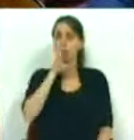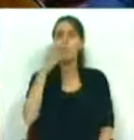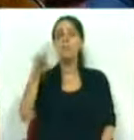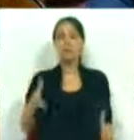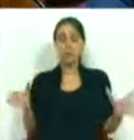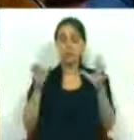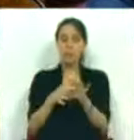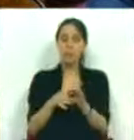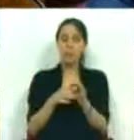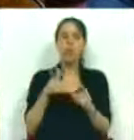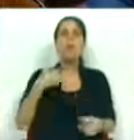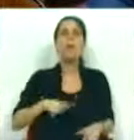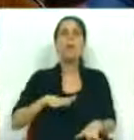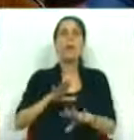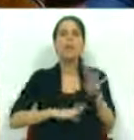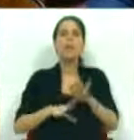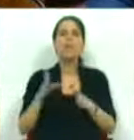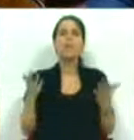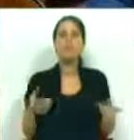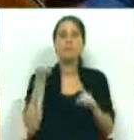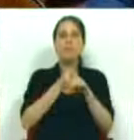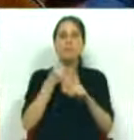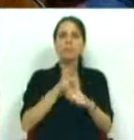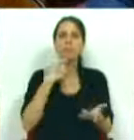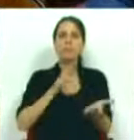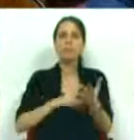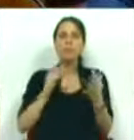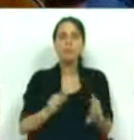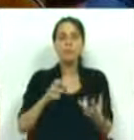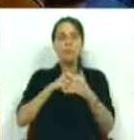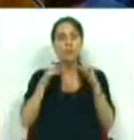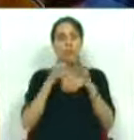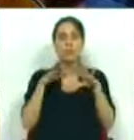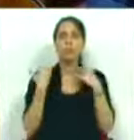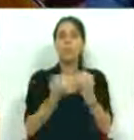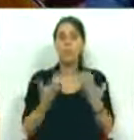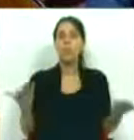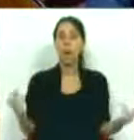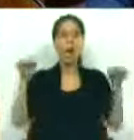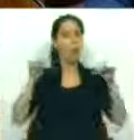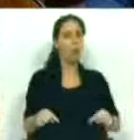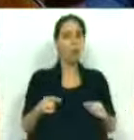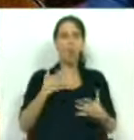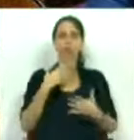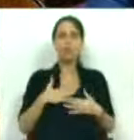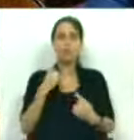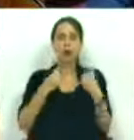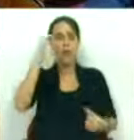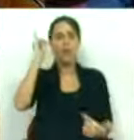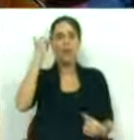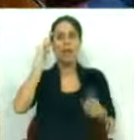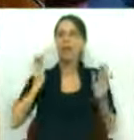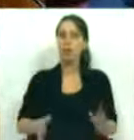Ministro, relativamente ao que pretende fazer para combater este verdadeiro flagelo social. Já hoje aqui nos deixou algumas